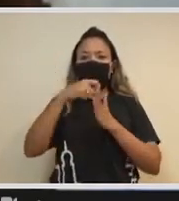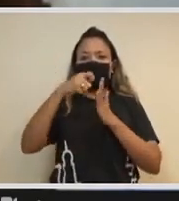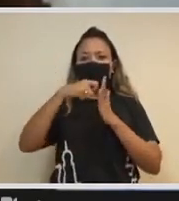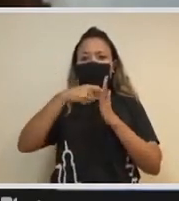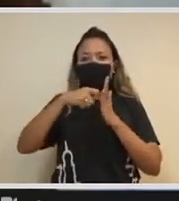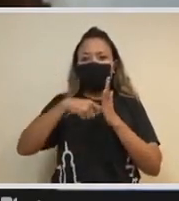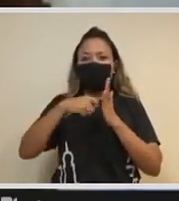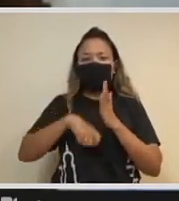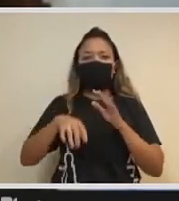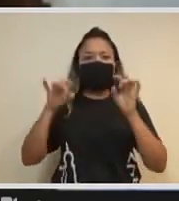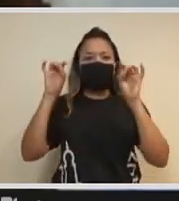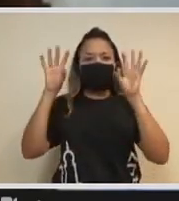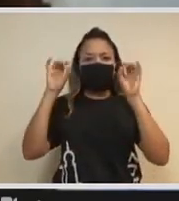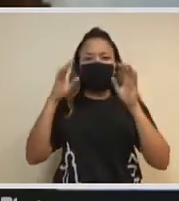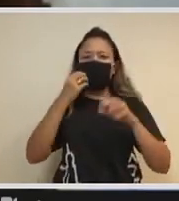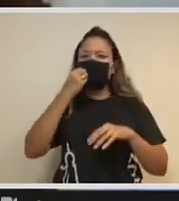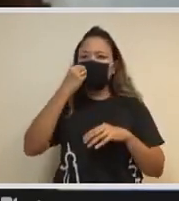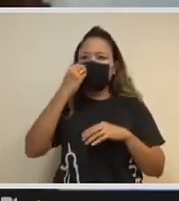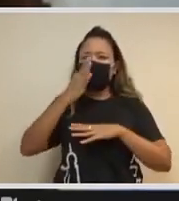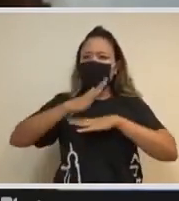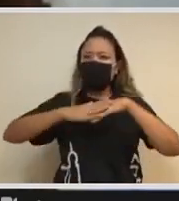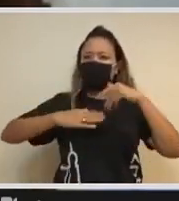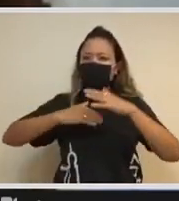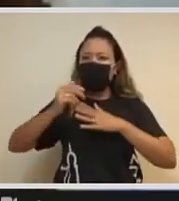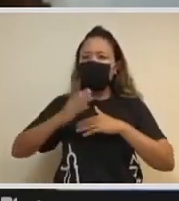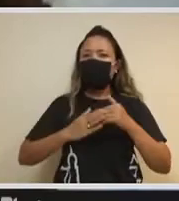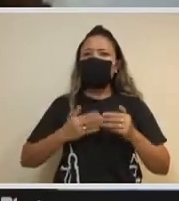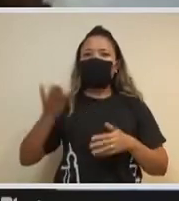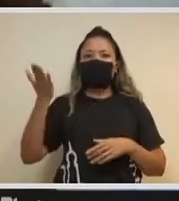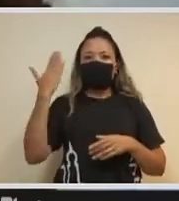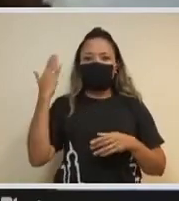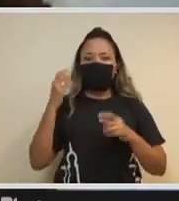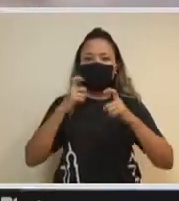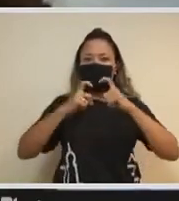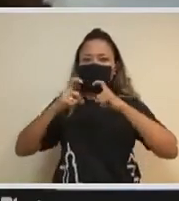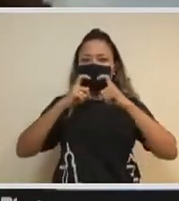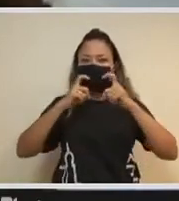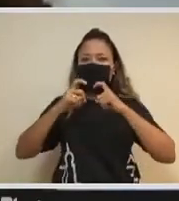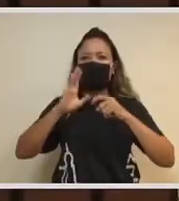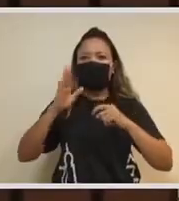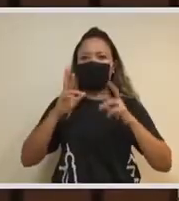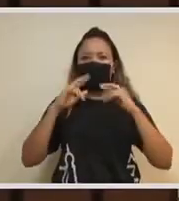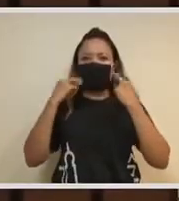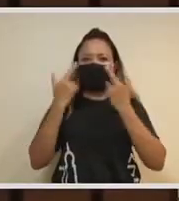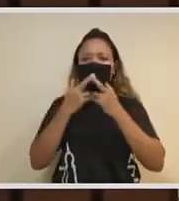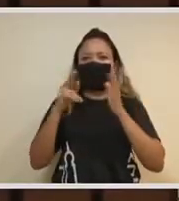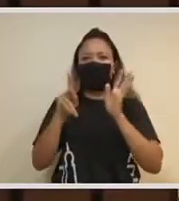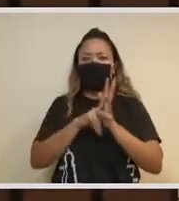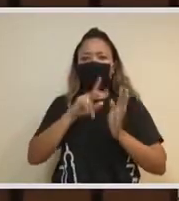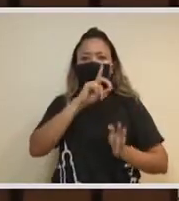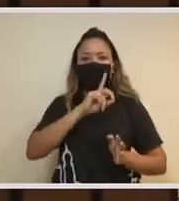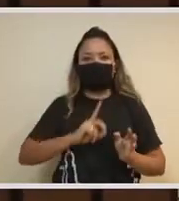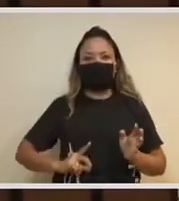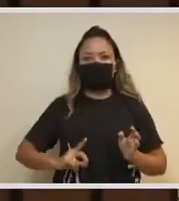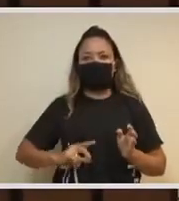BRICS. Nós discutimos muito isso em reunião de presidência. Os BRICS e seu papel,